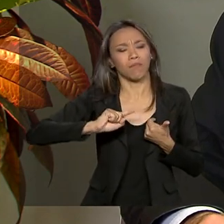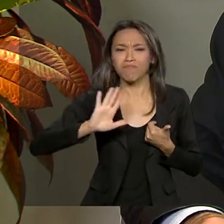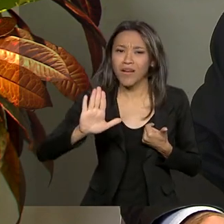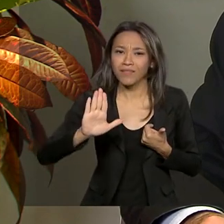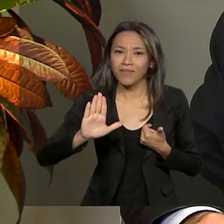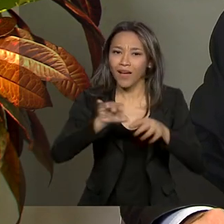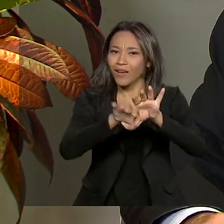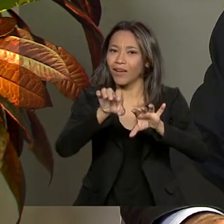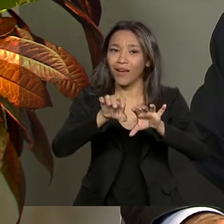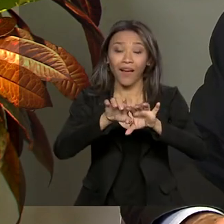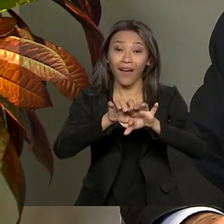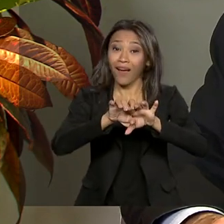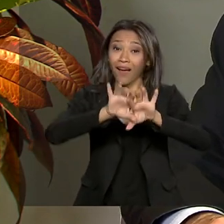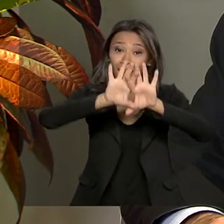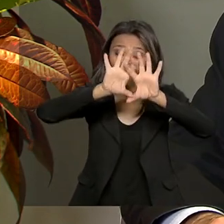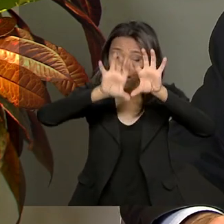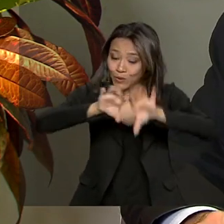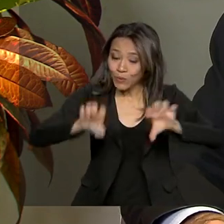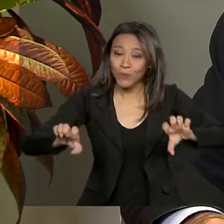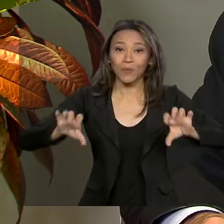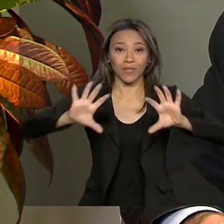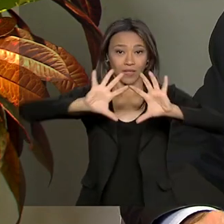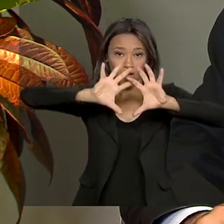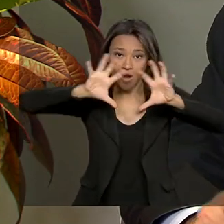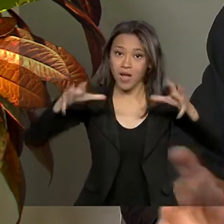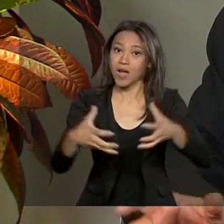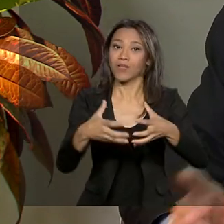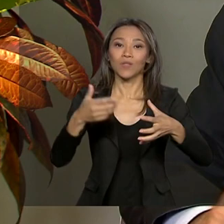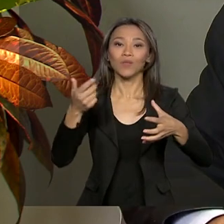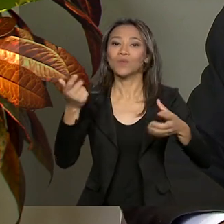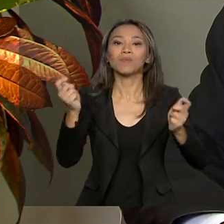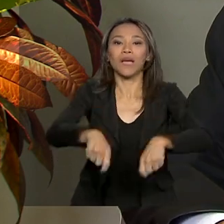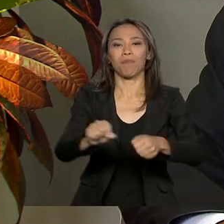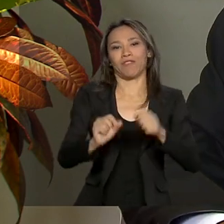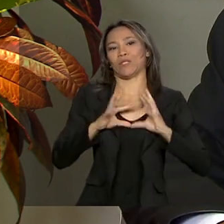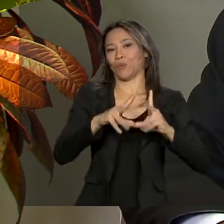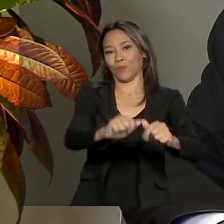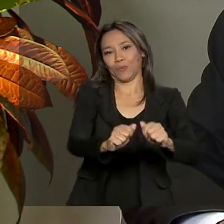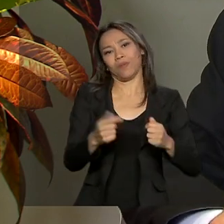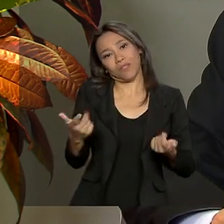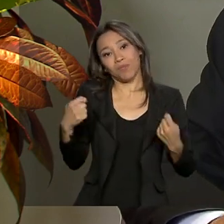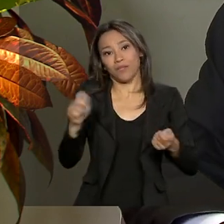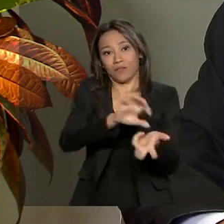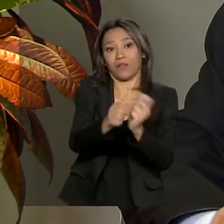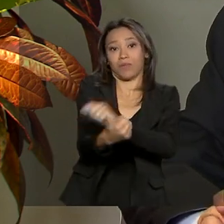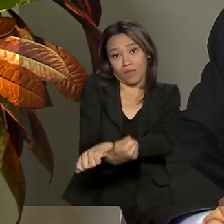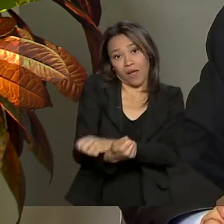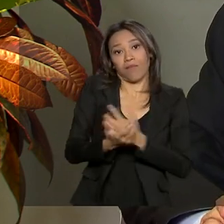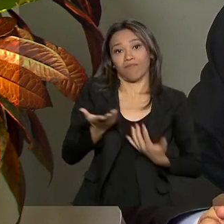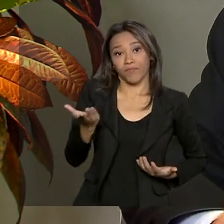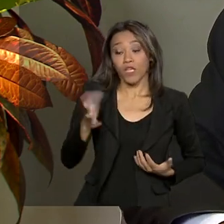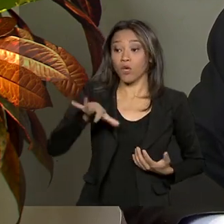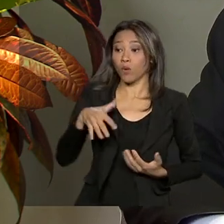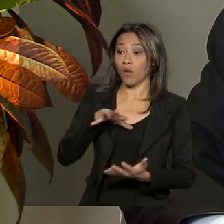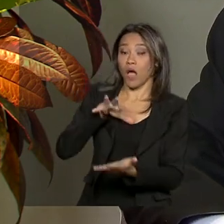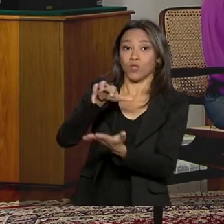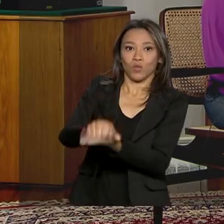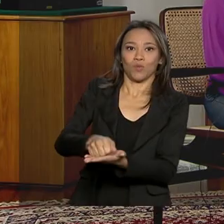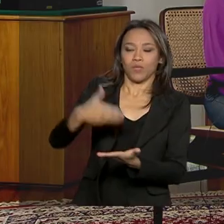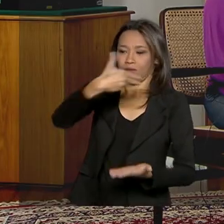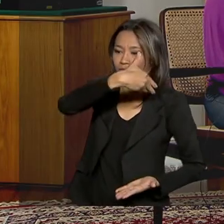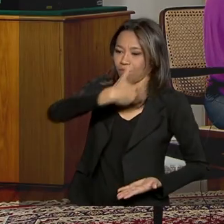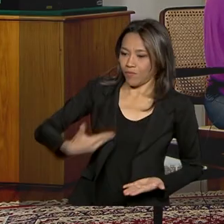vai permitir que ele faça. A burocracia vai impedir que ele faça. E ele tem que se habituar a isso. Ele pensa, quando ele assume, ele pensa que ele